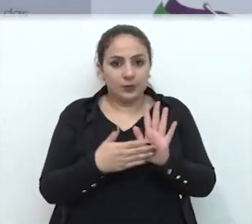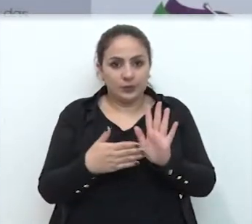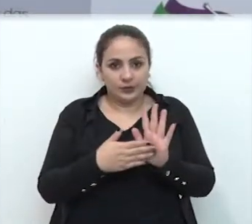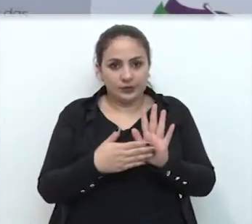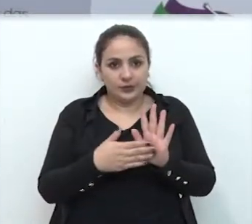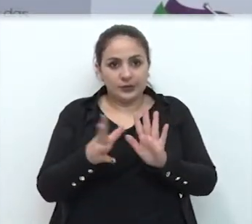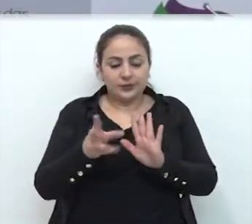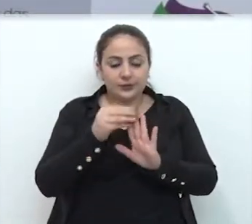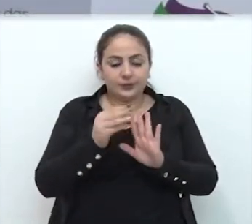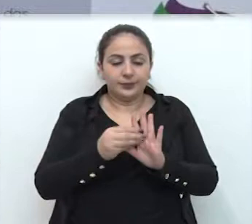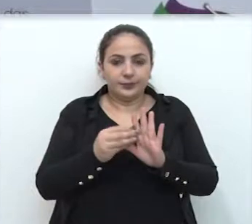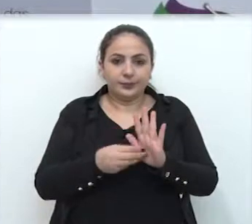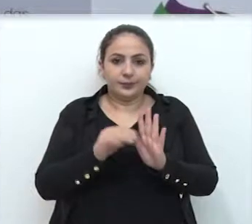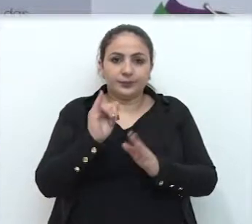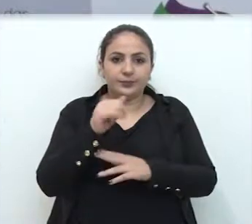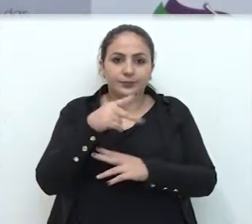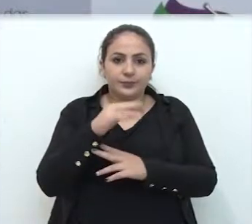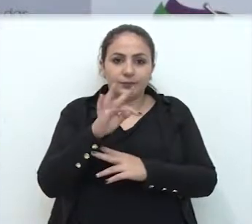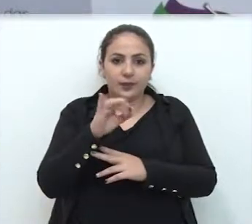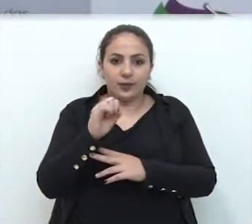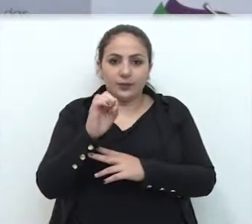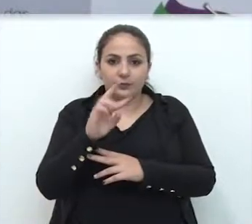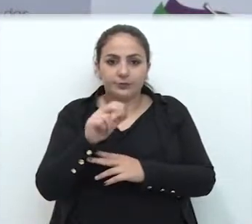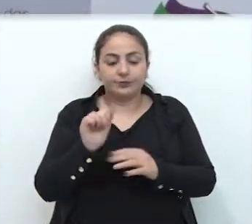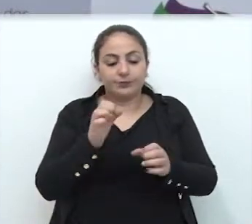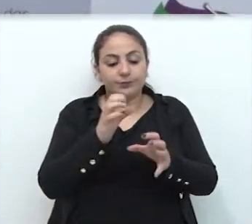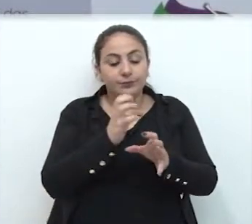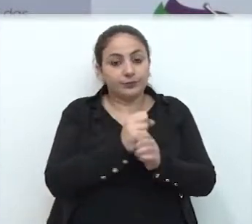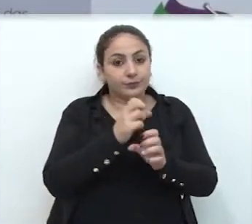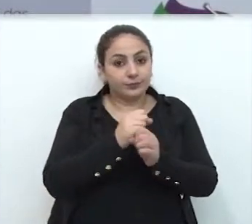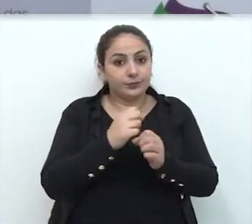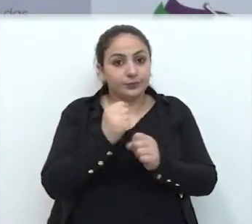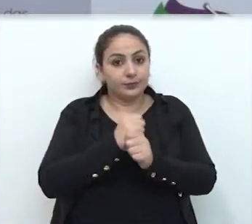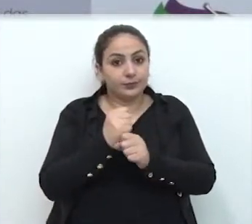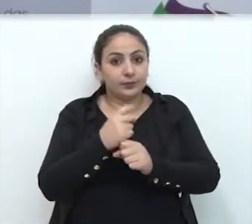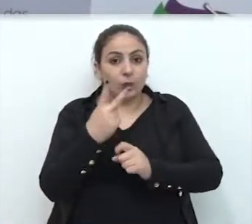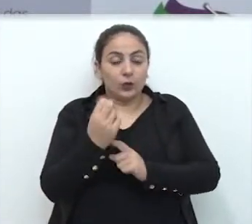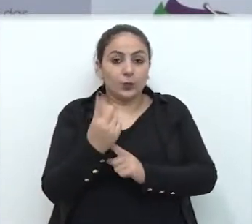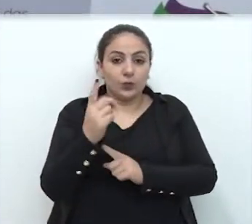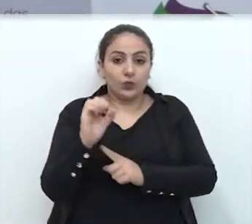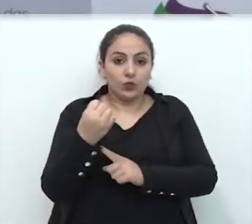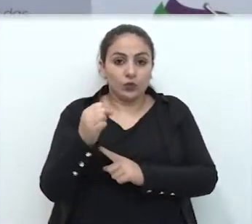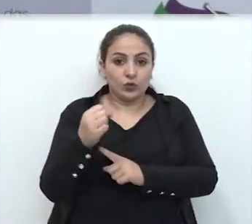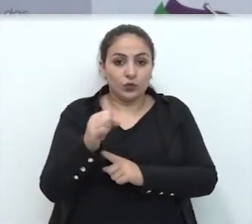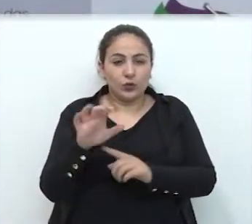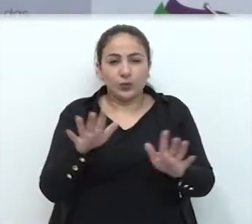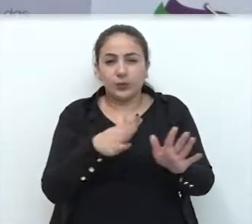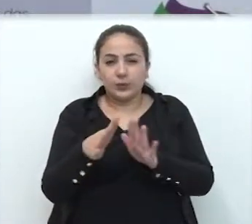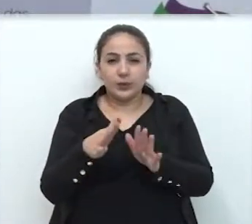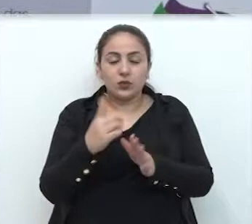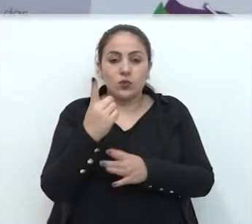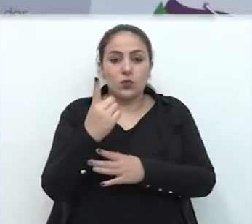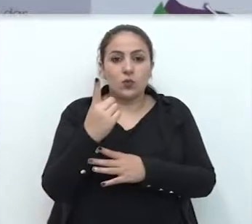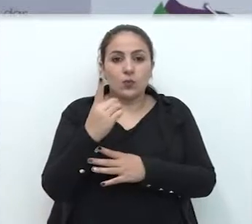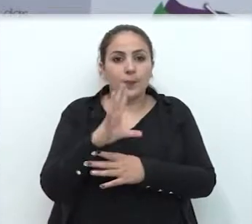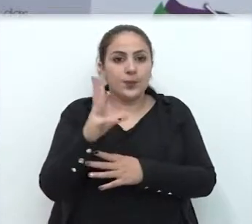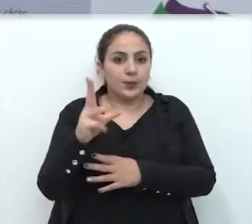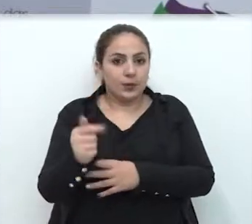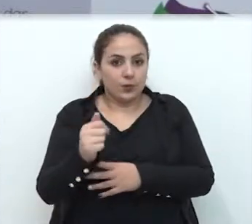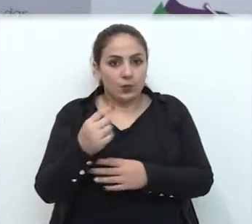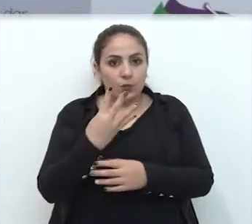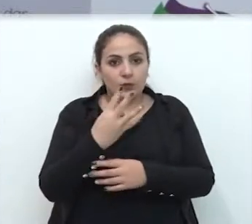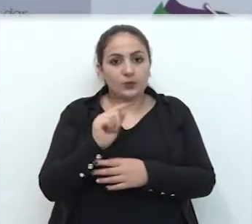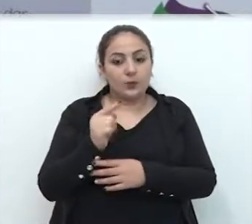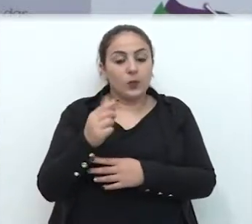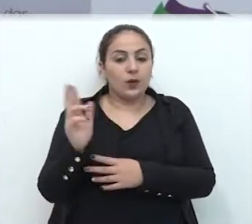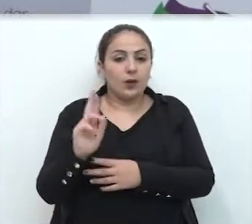irá propor pelas emendas impositivas para que o orçamento de 2018 contemple um valor aproximado de um milhão e